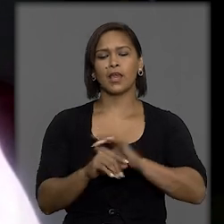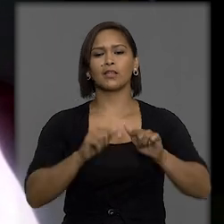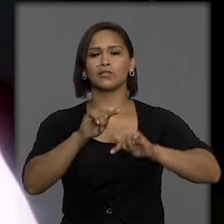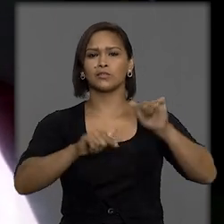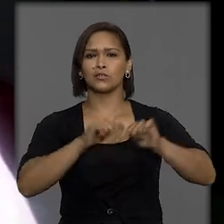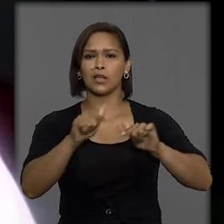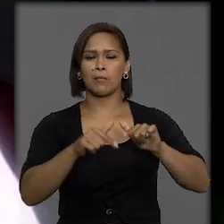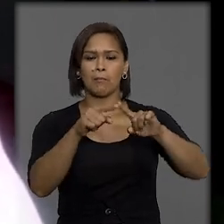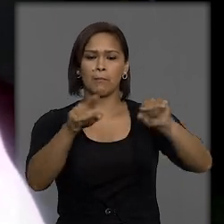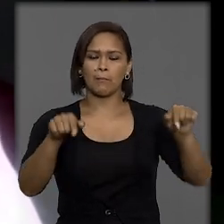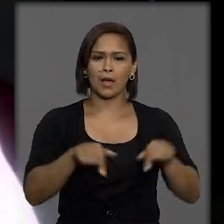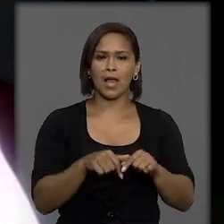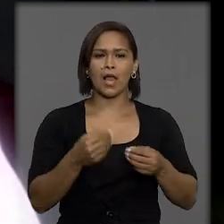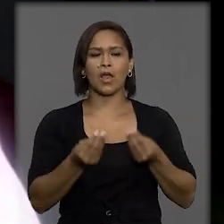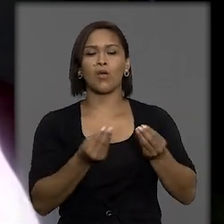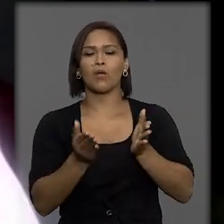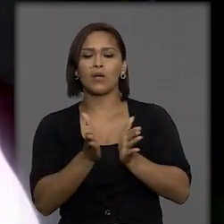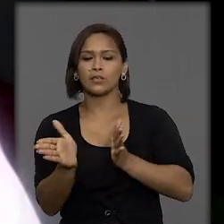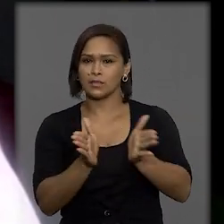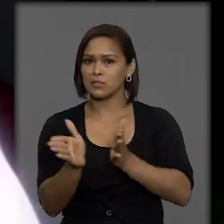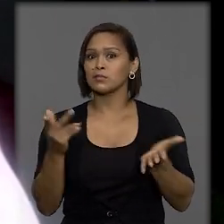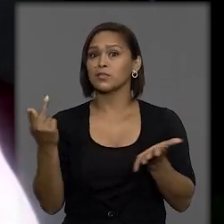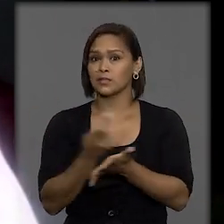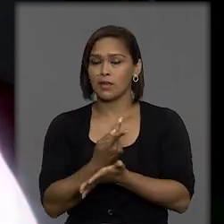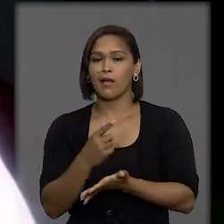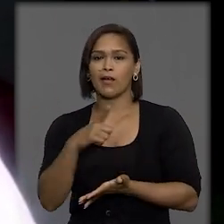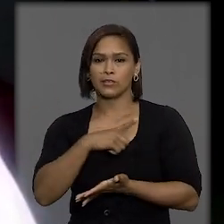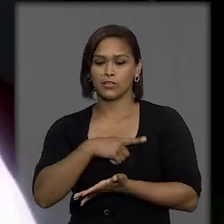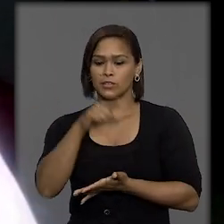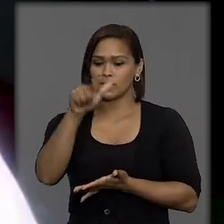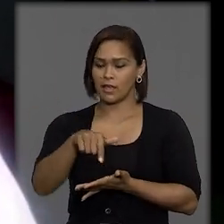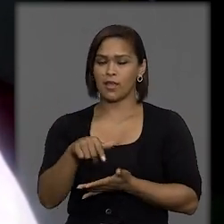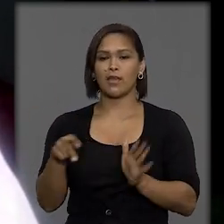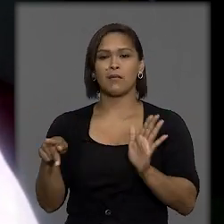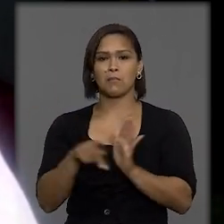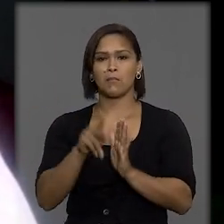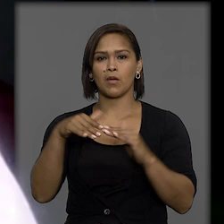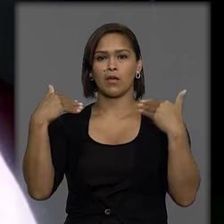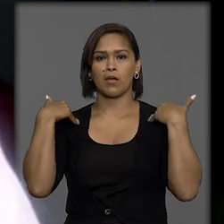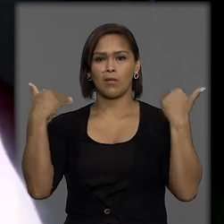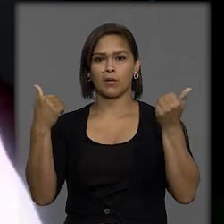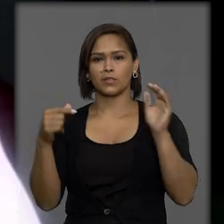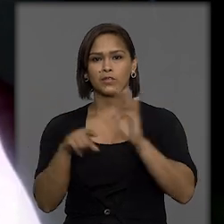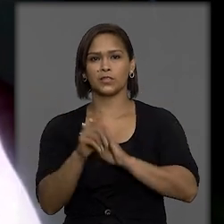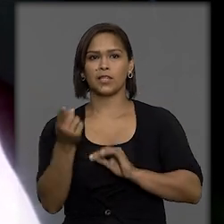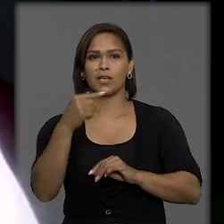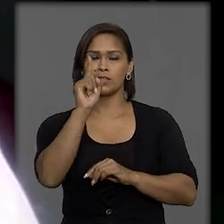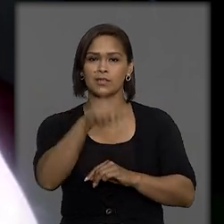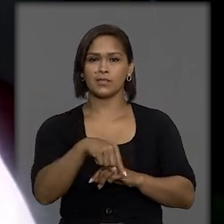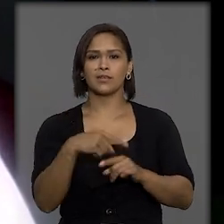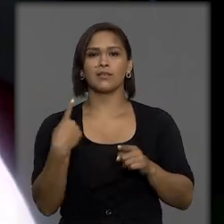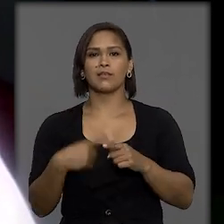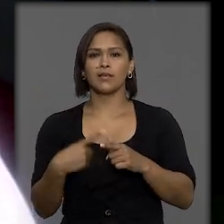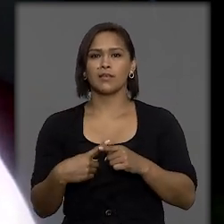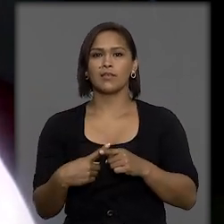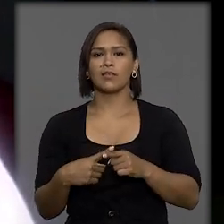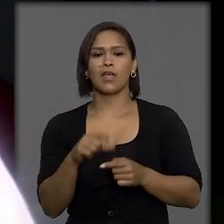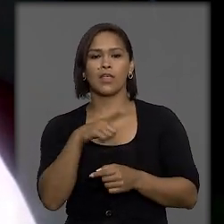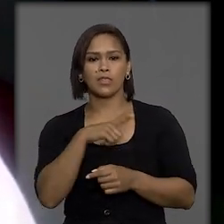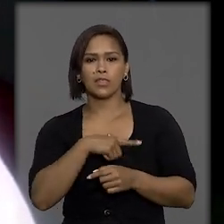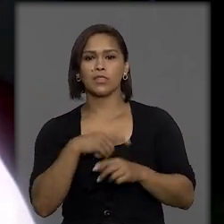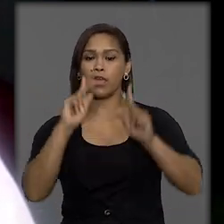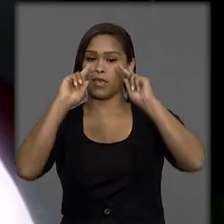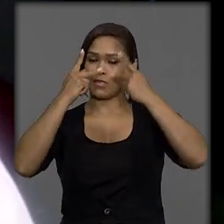trabalho, como é que está a acessibilidade naquele local de trabalho do magistrado, se em razão de ter